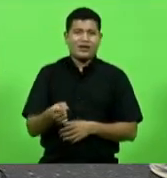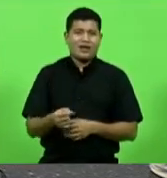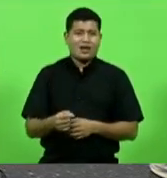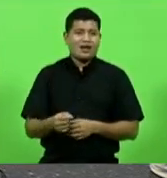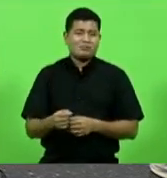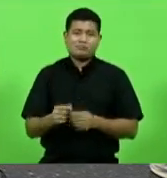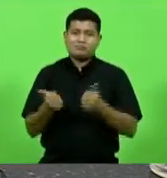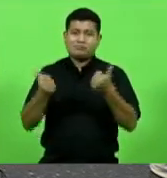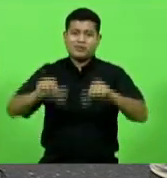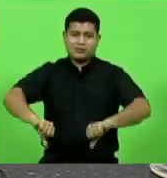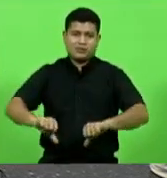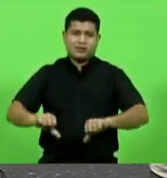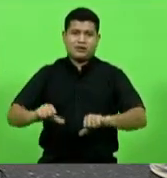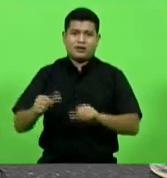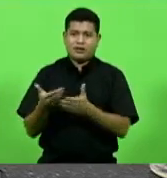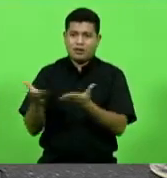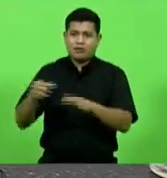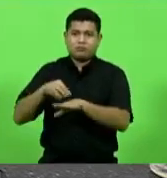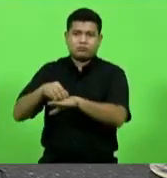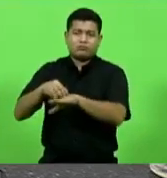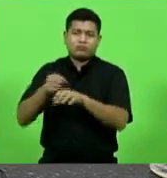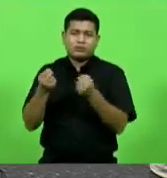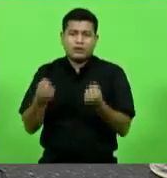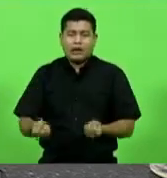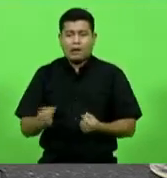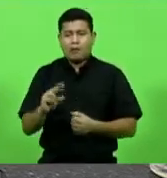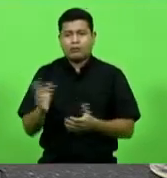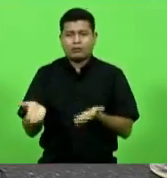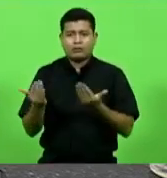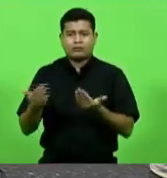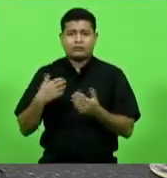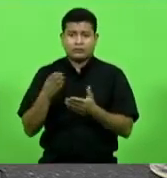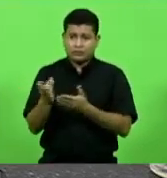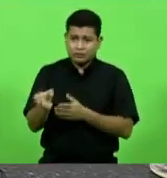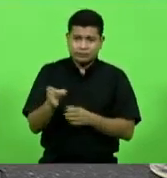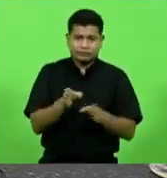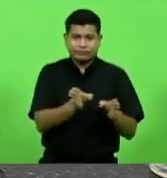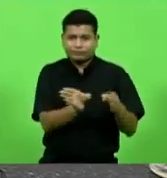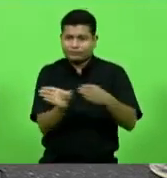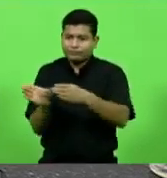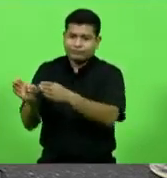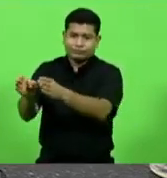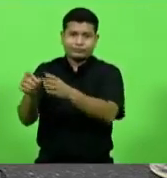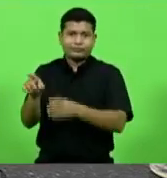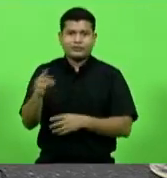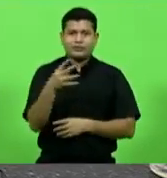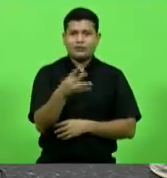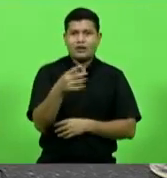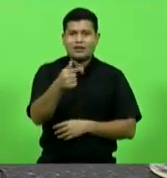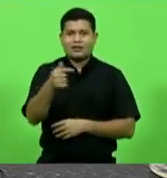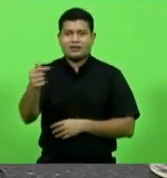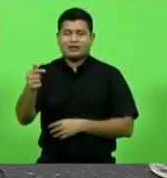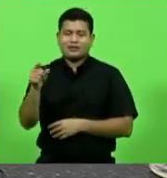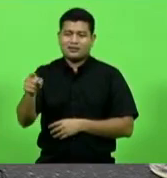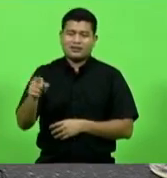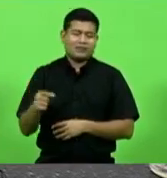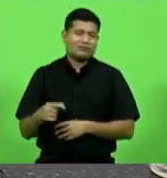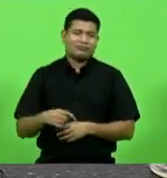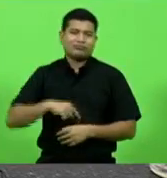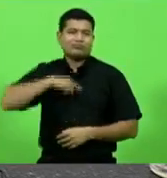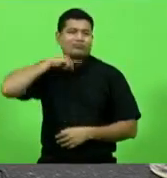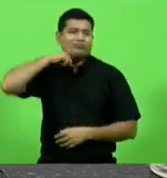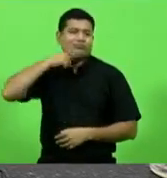pesado ou leve que seja para 477 que já não suporta mais que já